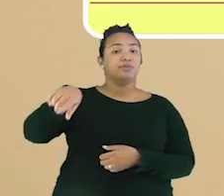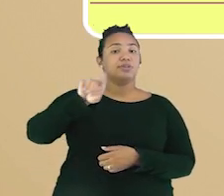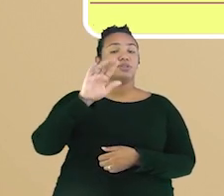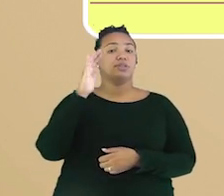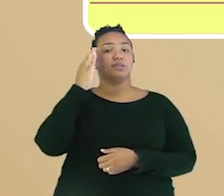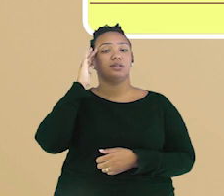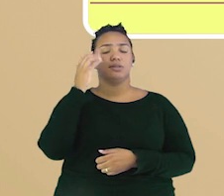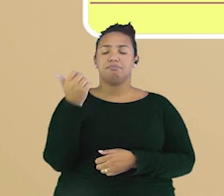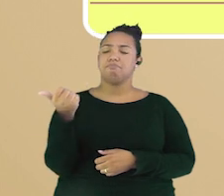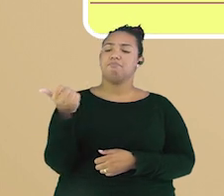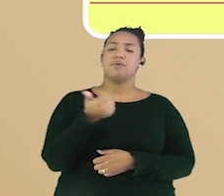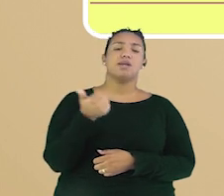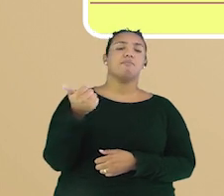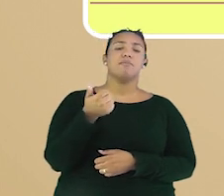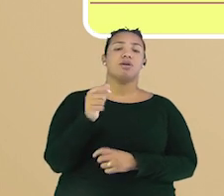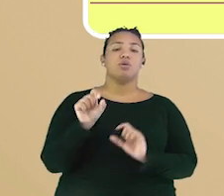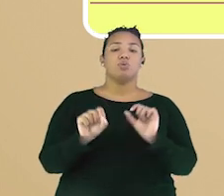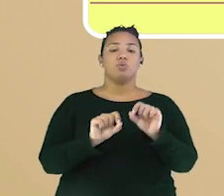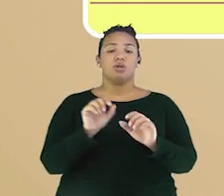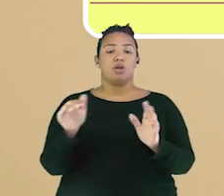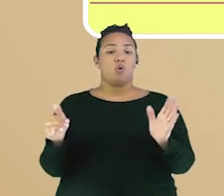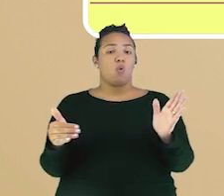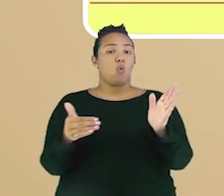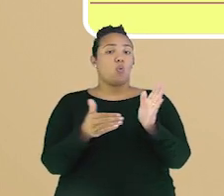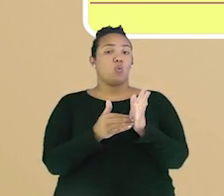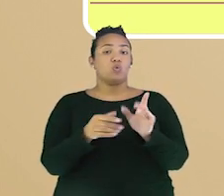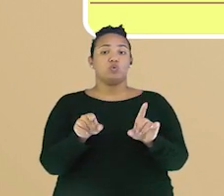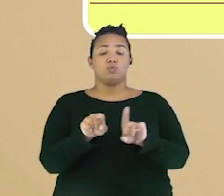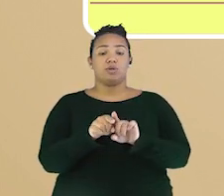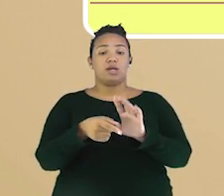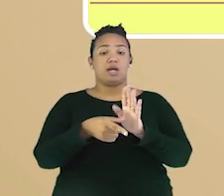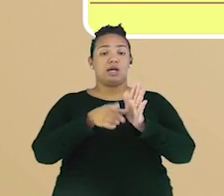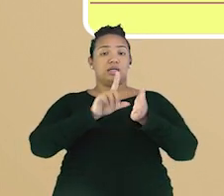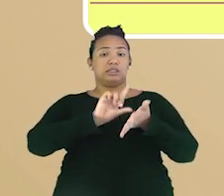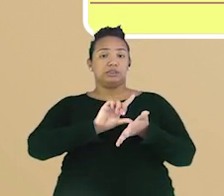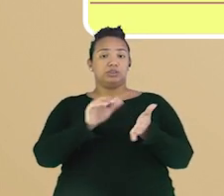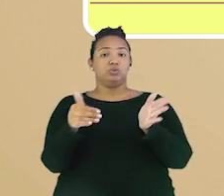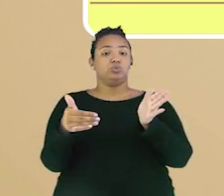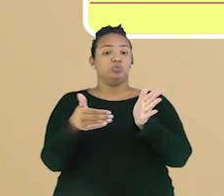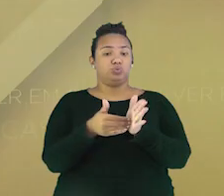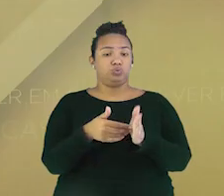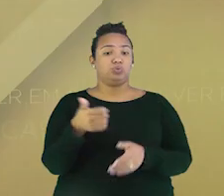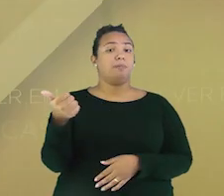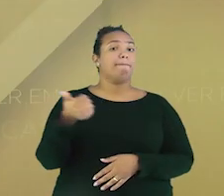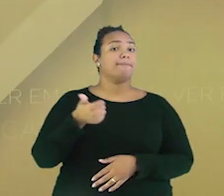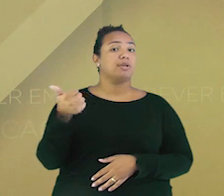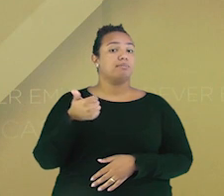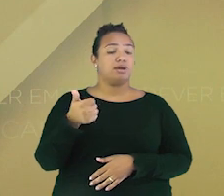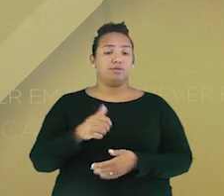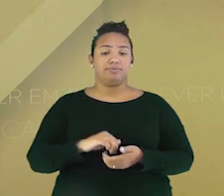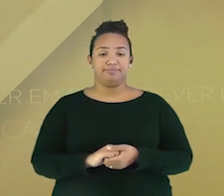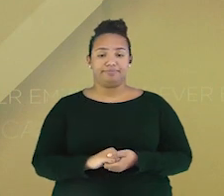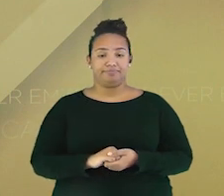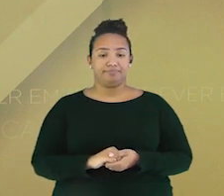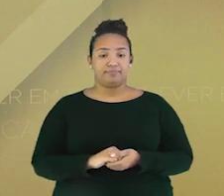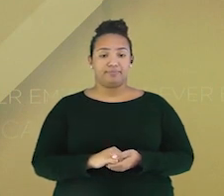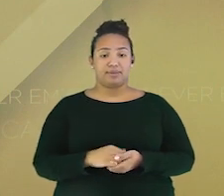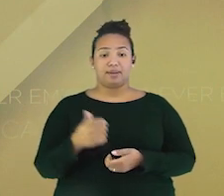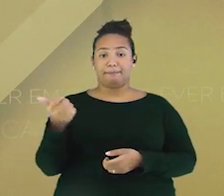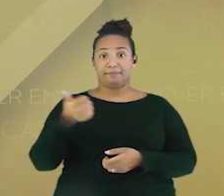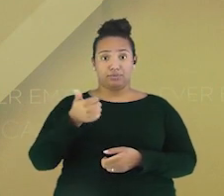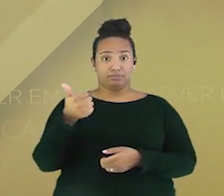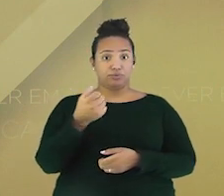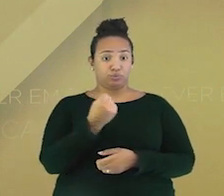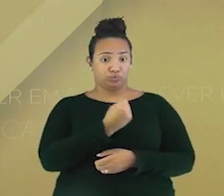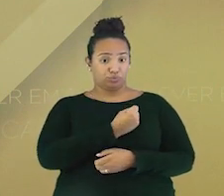é primeiro, o último e também o penúltimo. Vamos começar com o primeiro. O primeiro número dessa sequência